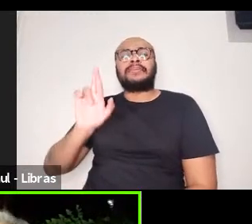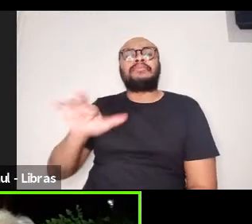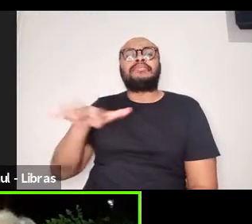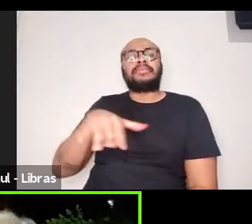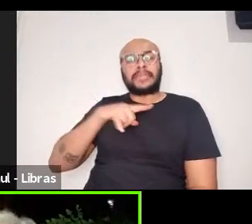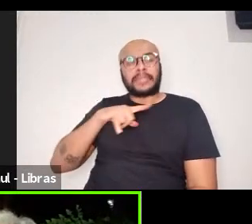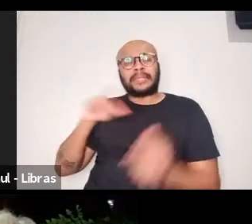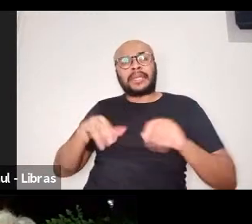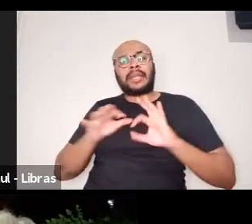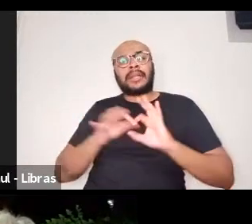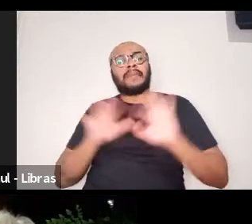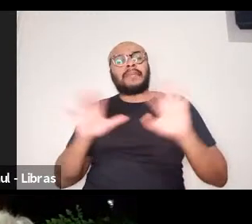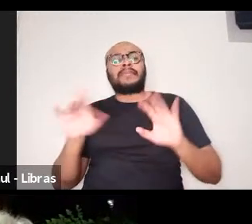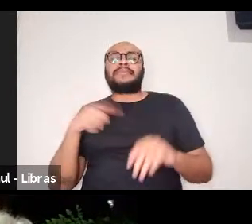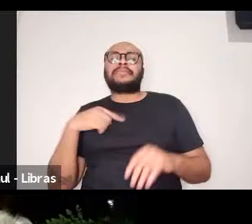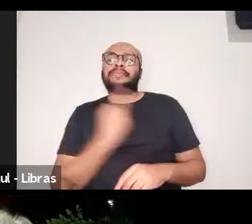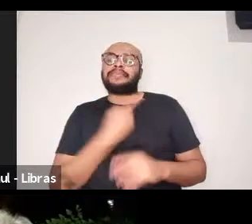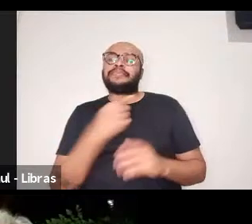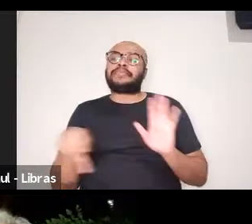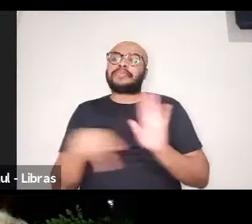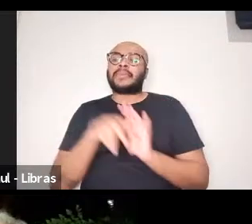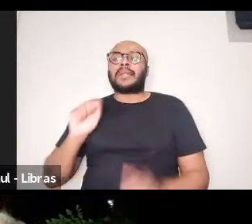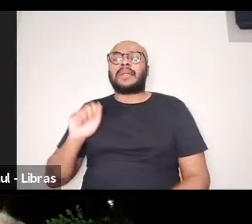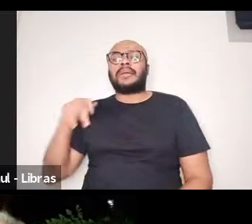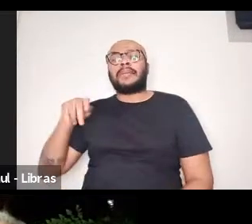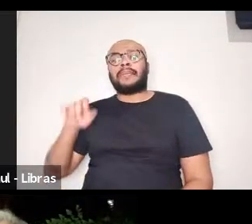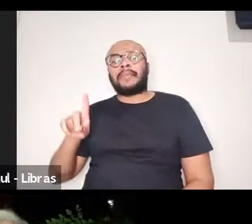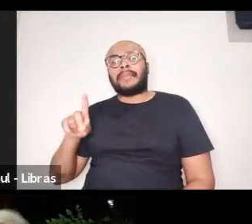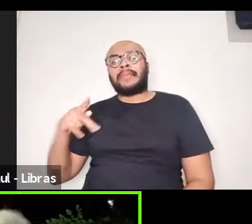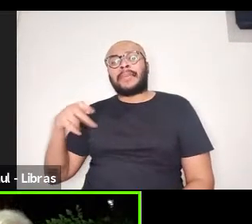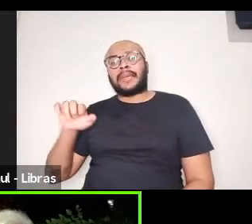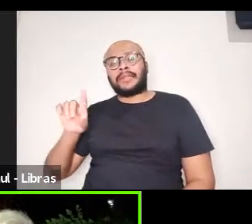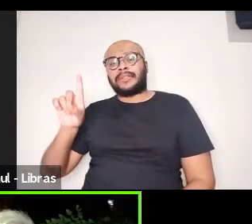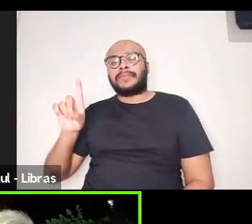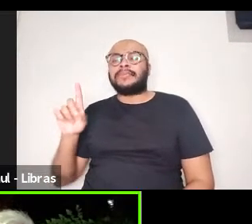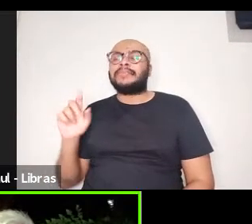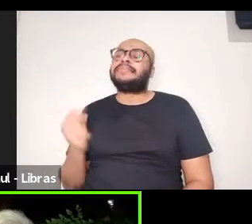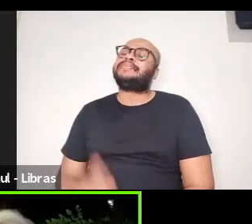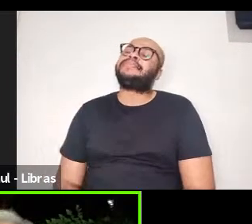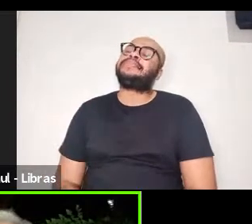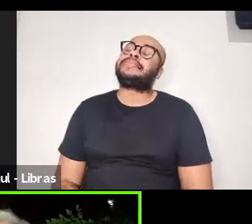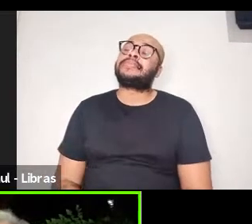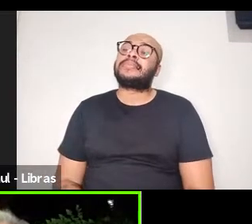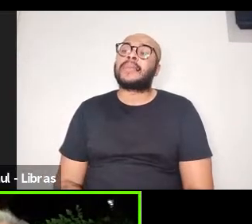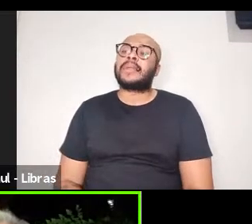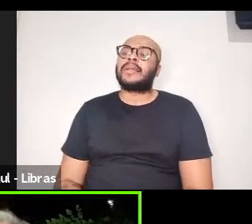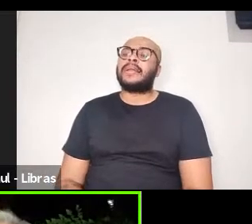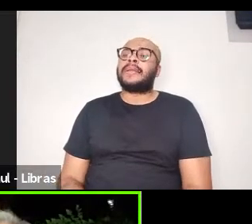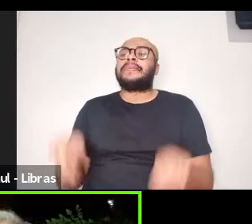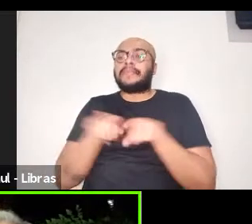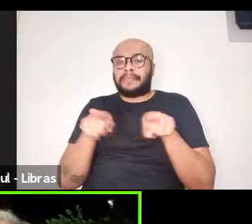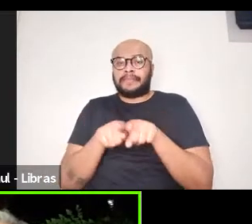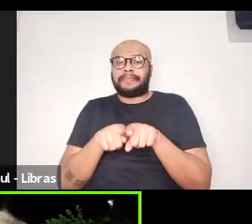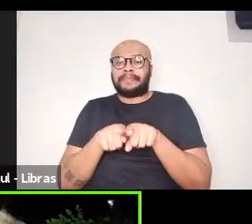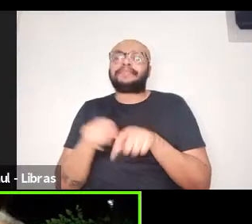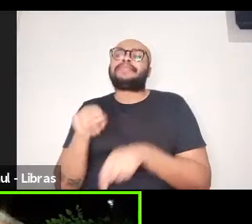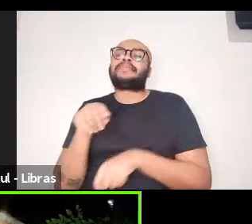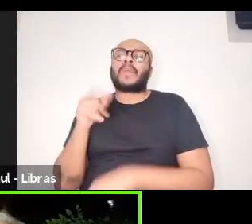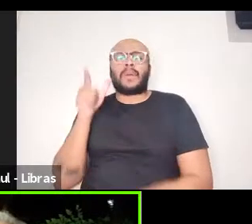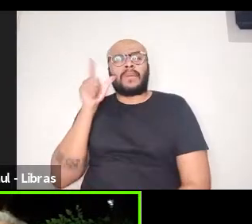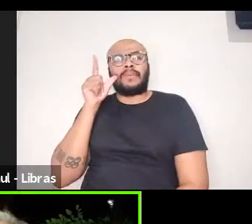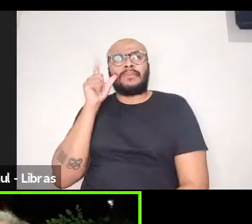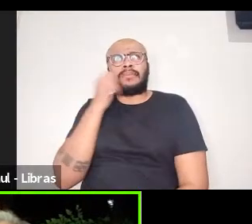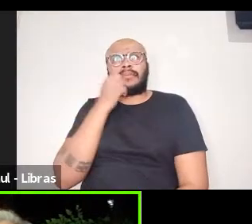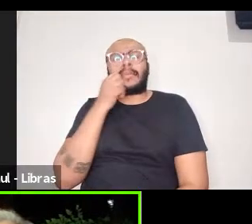deliberação da Amped, o FEPAI, né? e ainda ontem, eu acho,